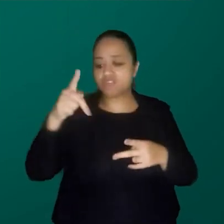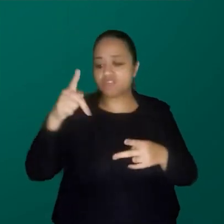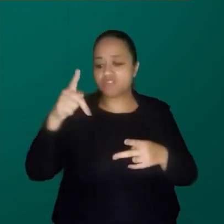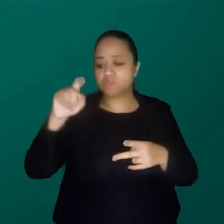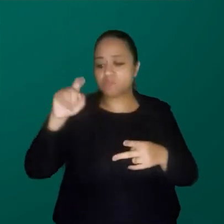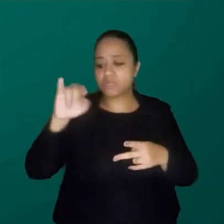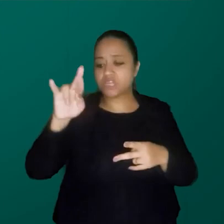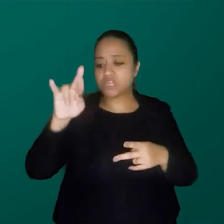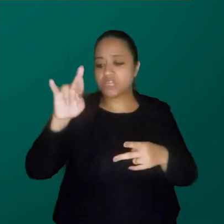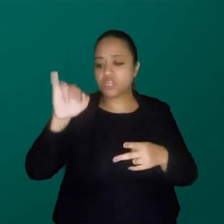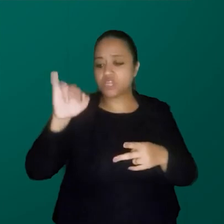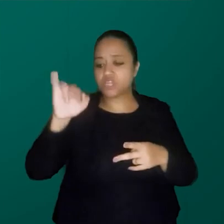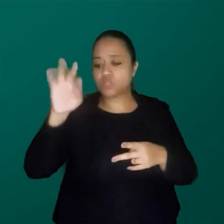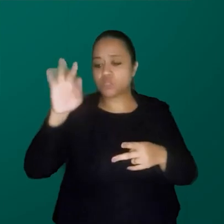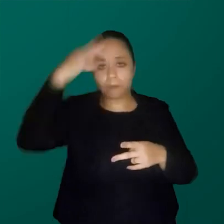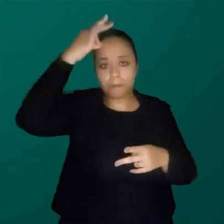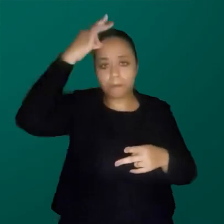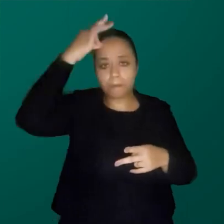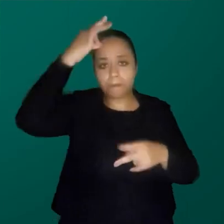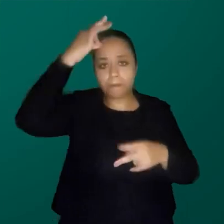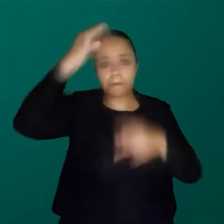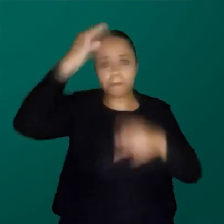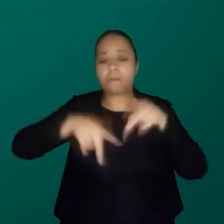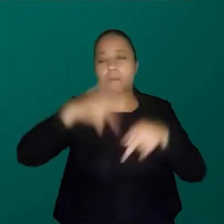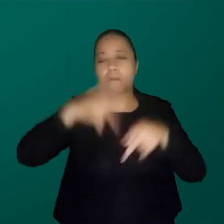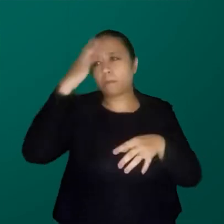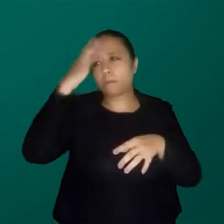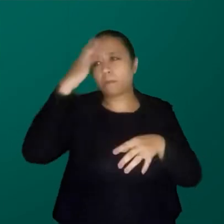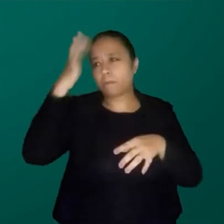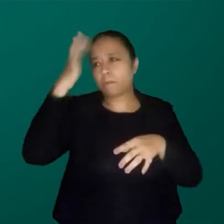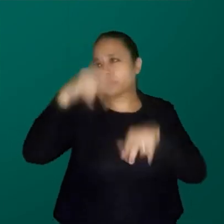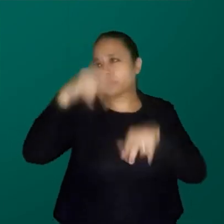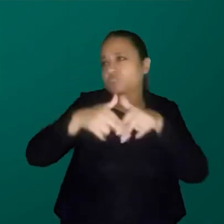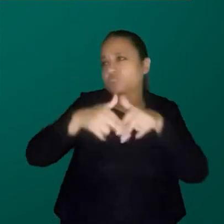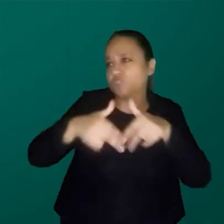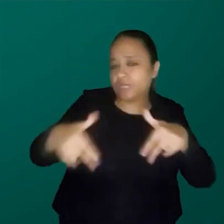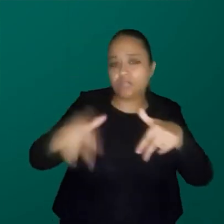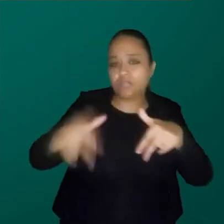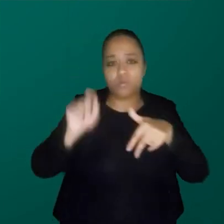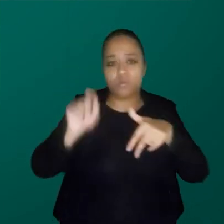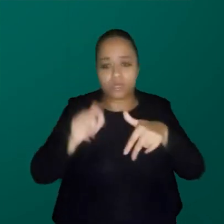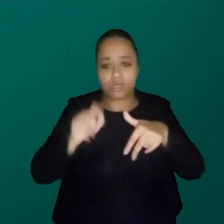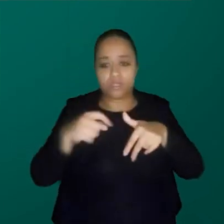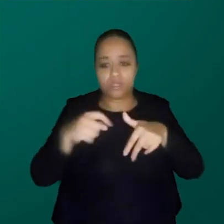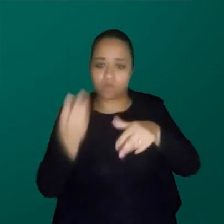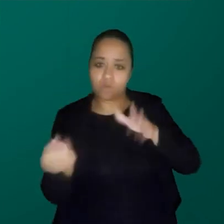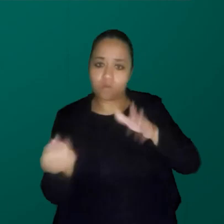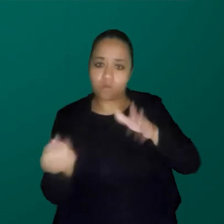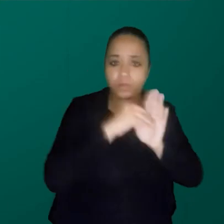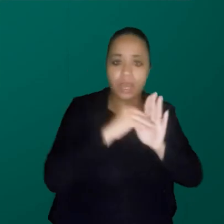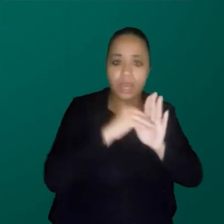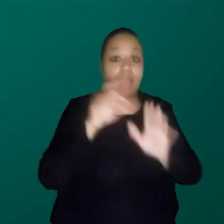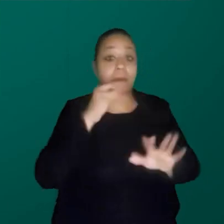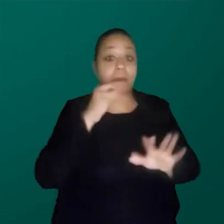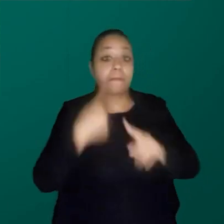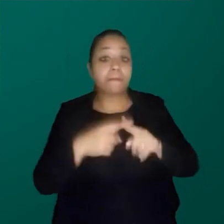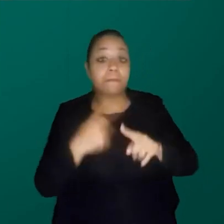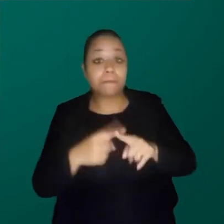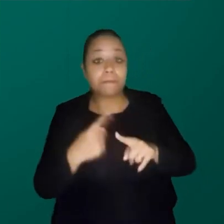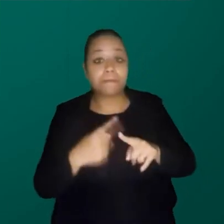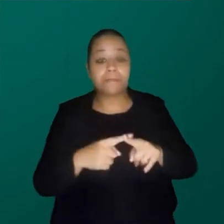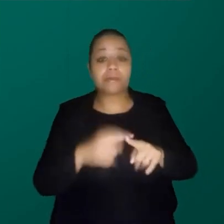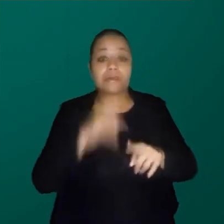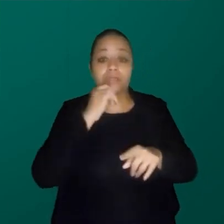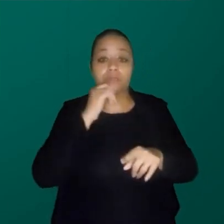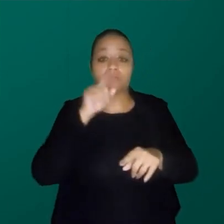povos que não pensam esse gênero como talvez eu vou dizer que a gente e vou incluir vocês nessa ideia porque vou